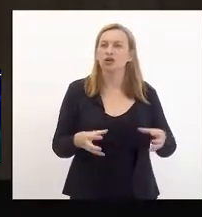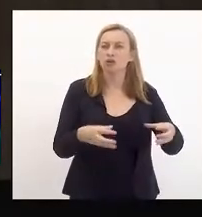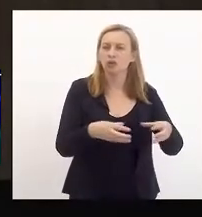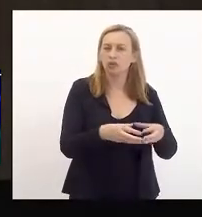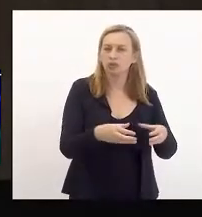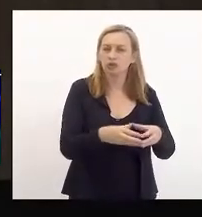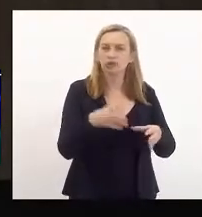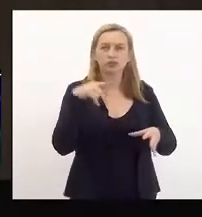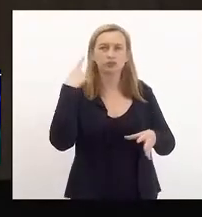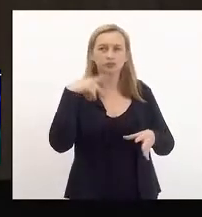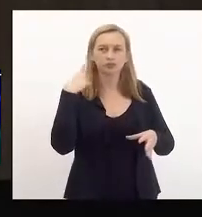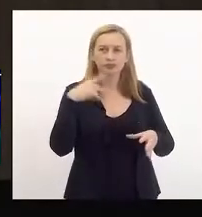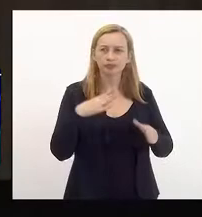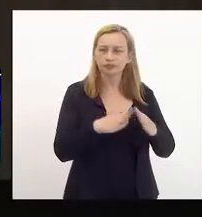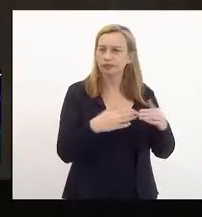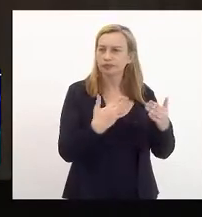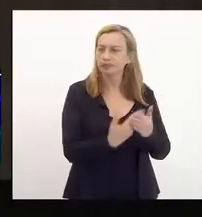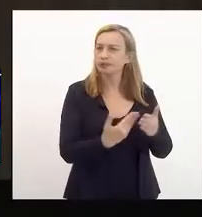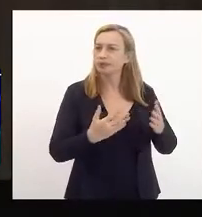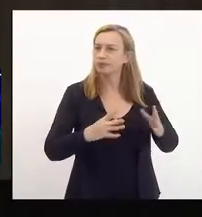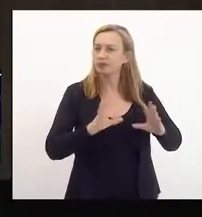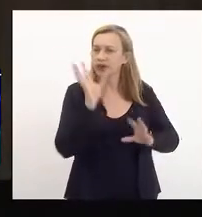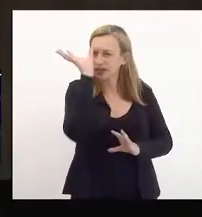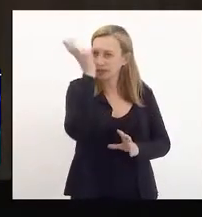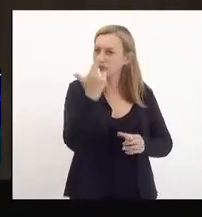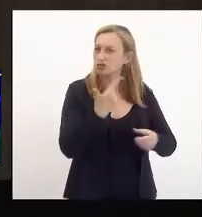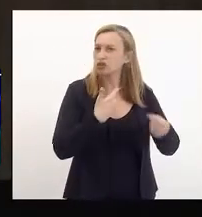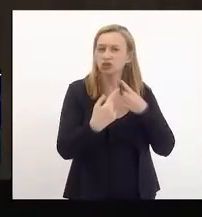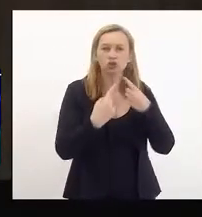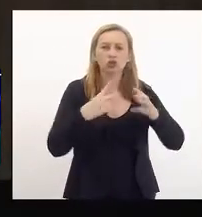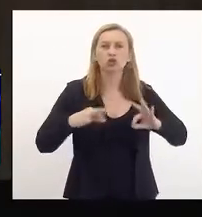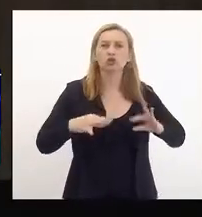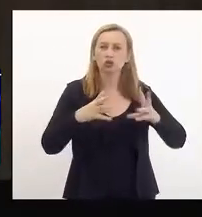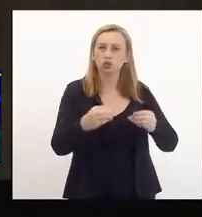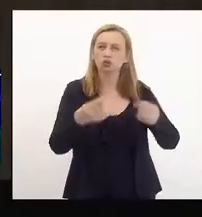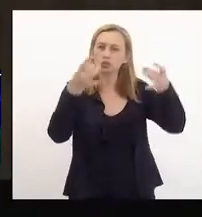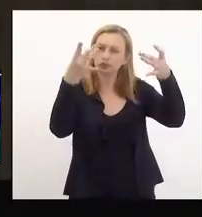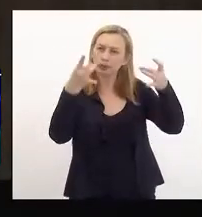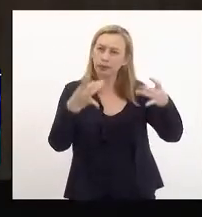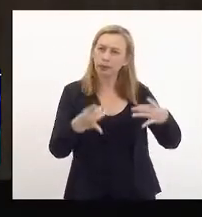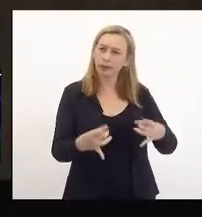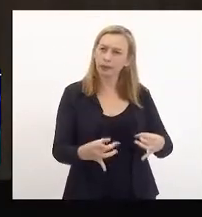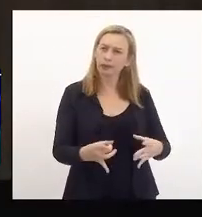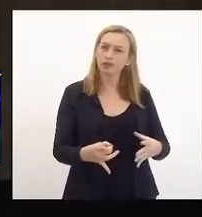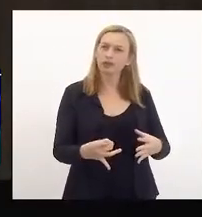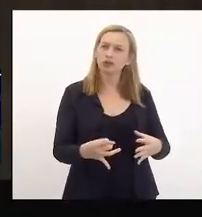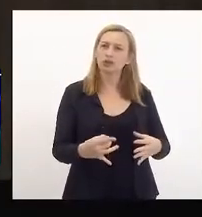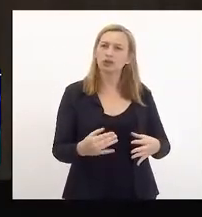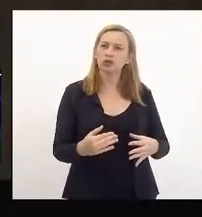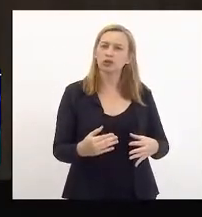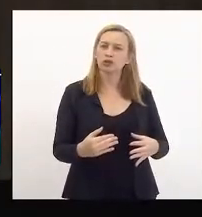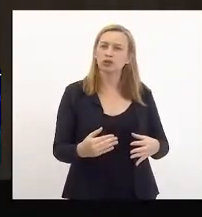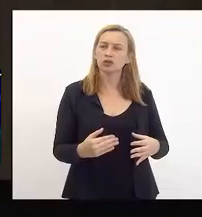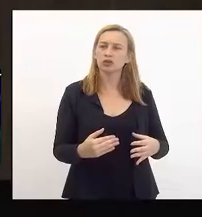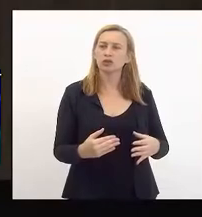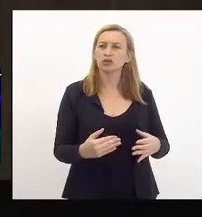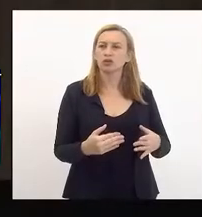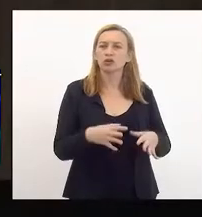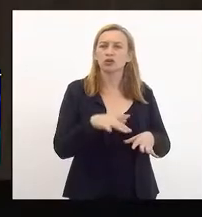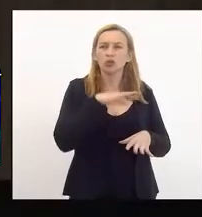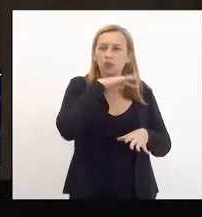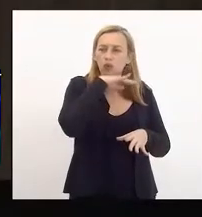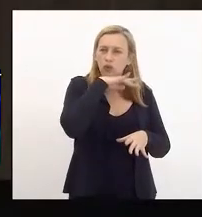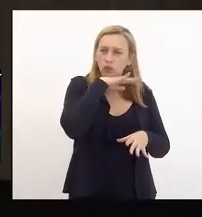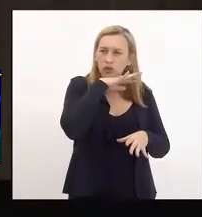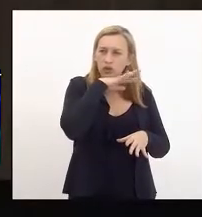parlamentar de inquérito, para resolver, discutir todos os aspectos do péssimo funcionamento da supervia. E